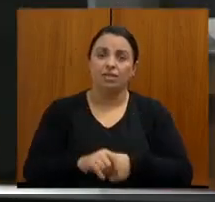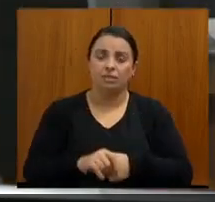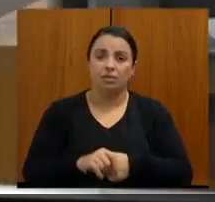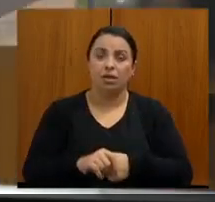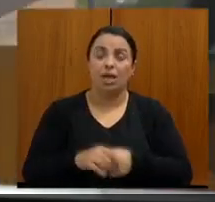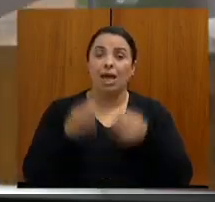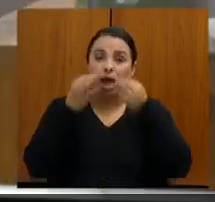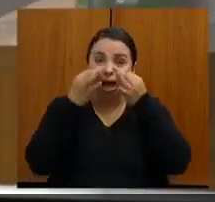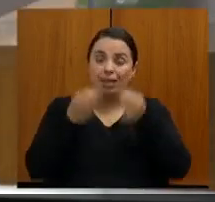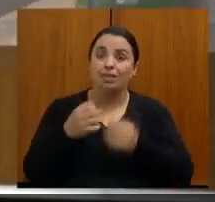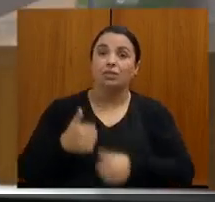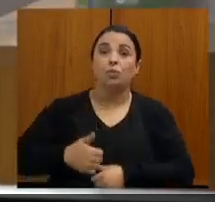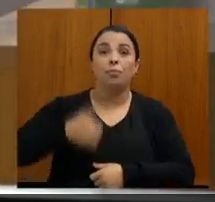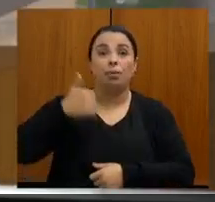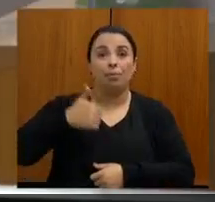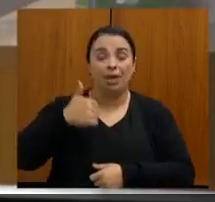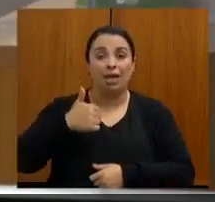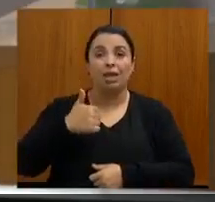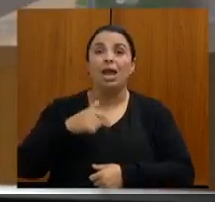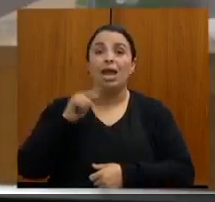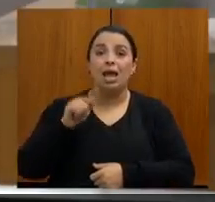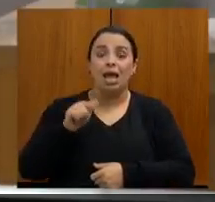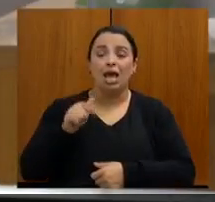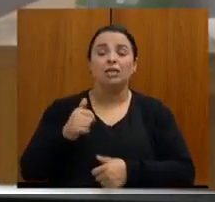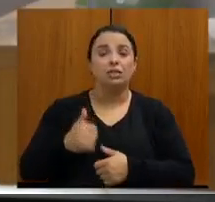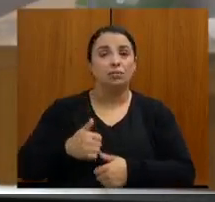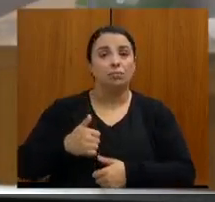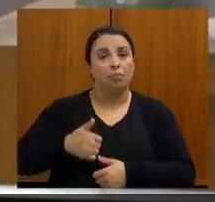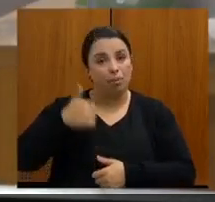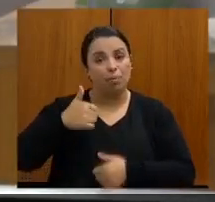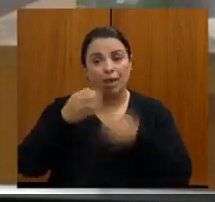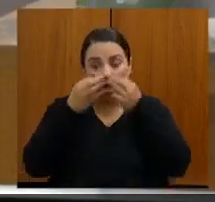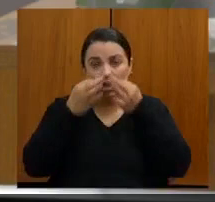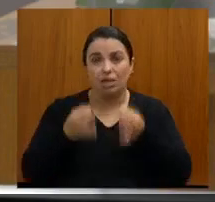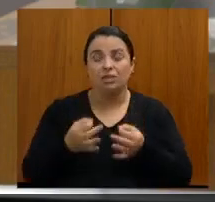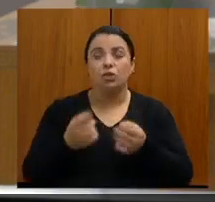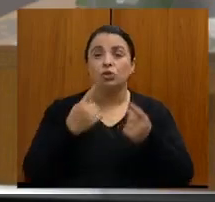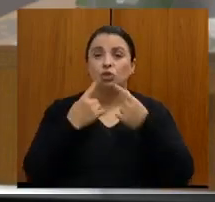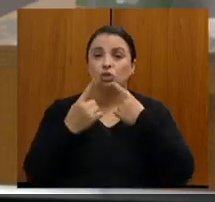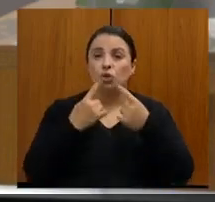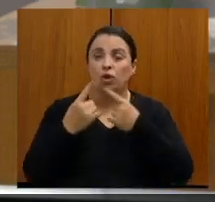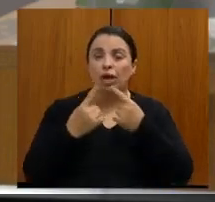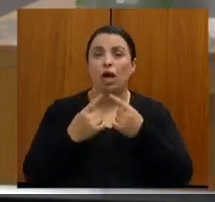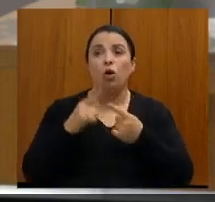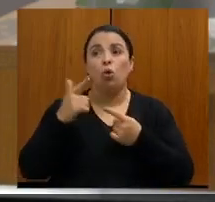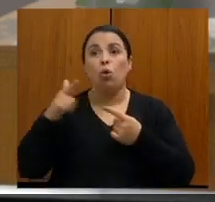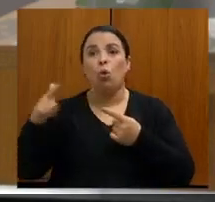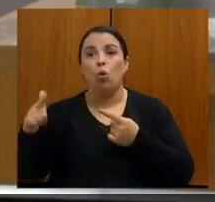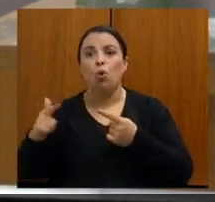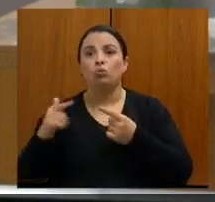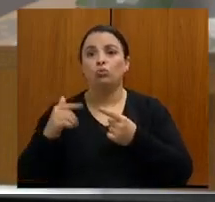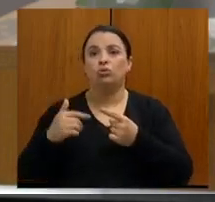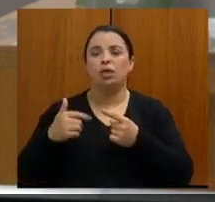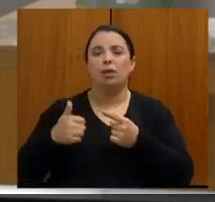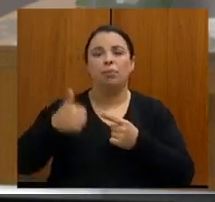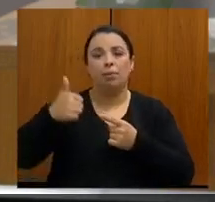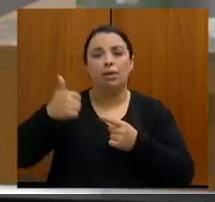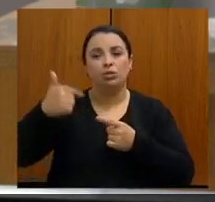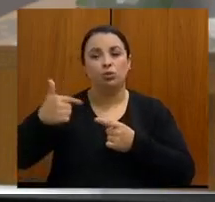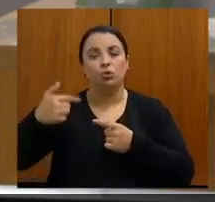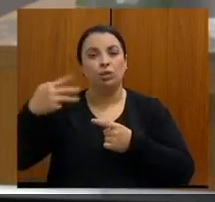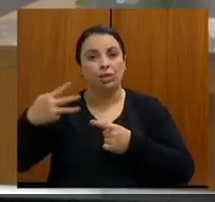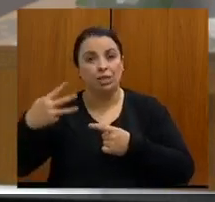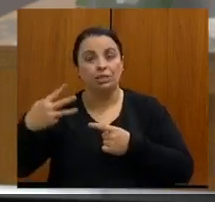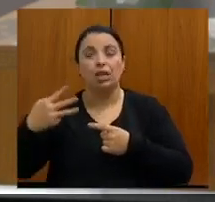necessidade, sim, da atenção primária dialogar com os demais níveis de atenção, de azeitar essa